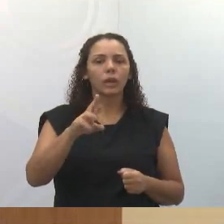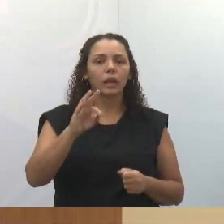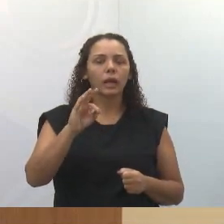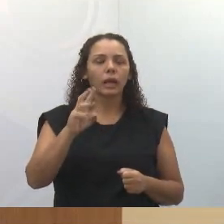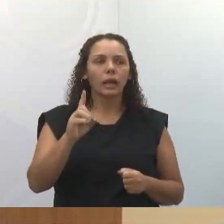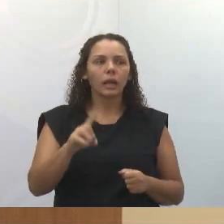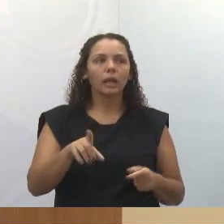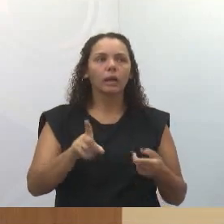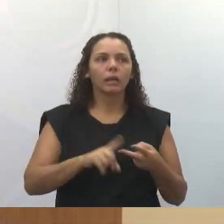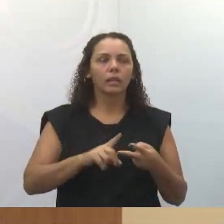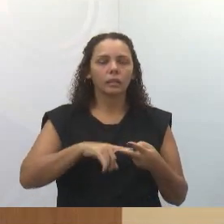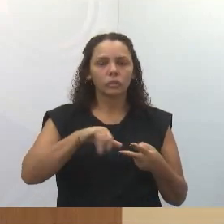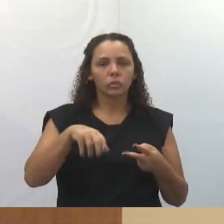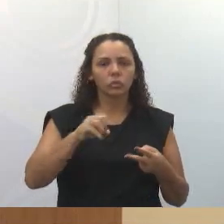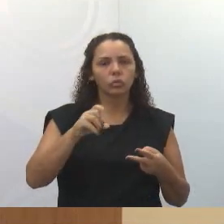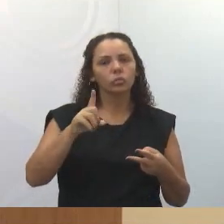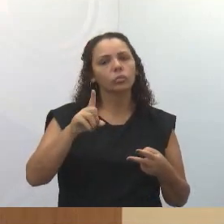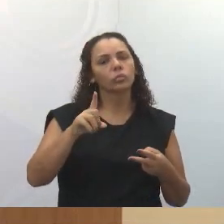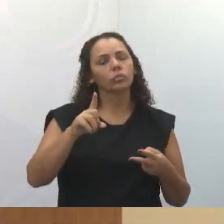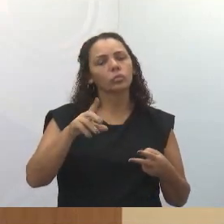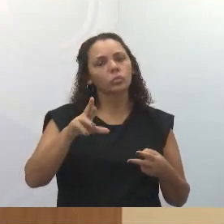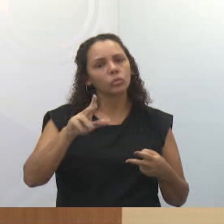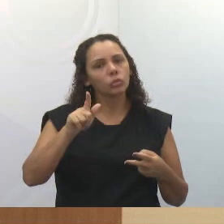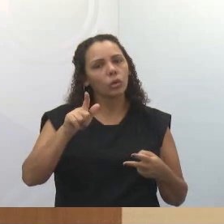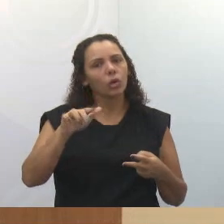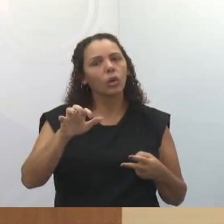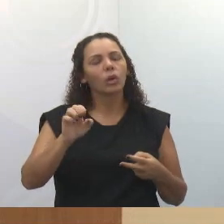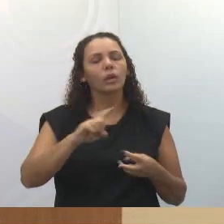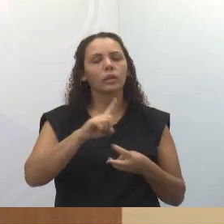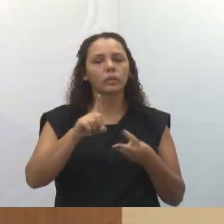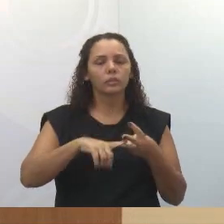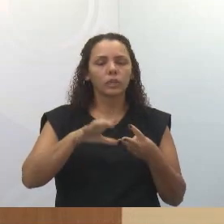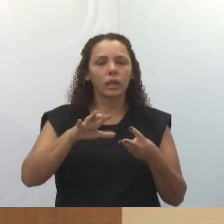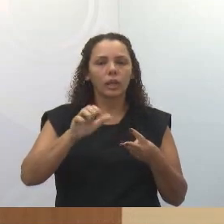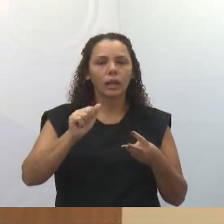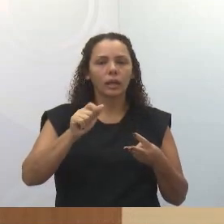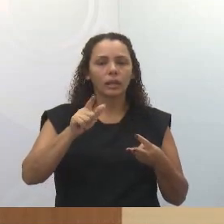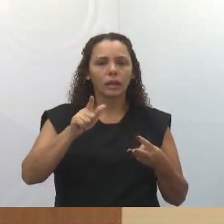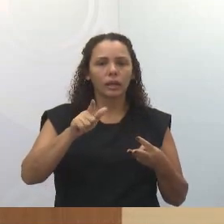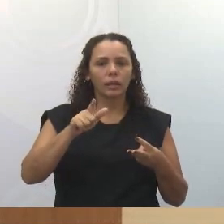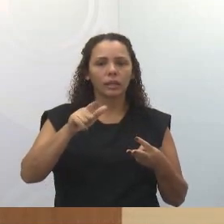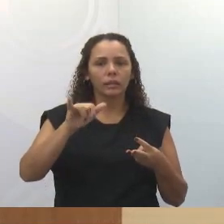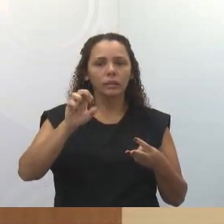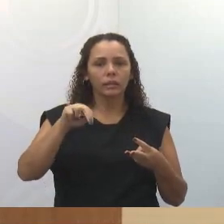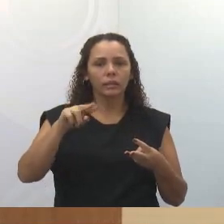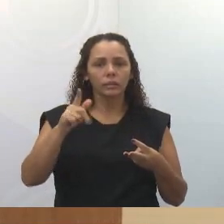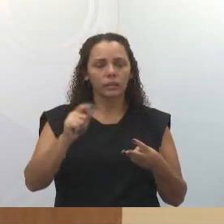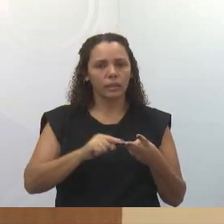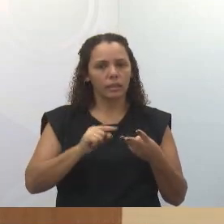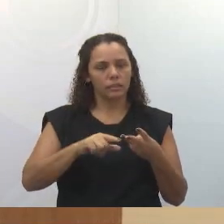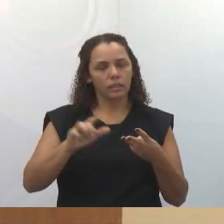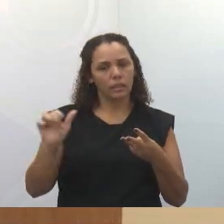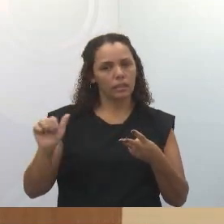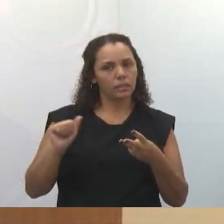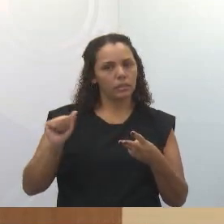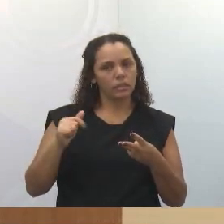Miochi, que são agrônomos aqui de Jacarei, e também para a Carlinha, que foi minha assessora. Um grande abraço para vocês aí.